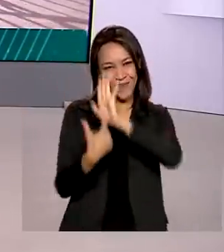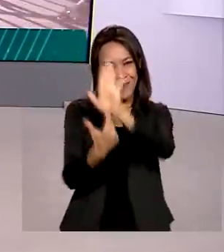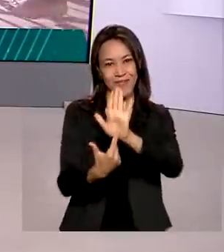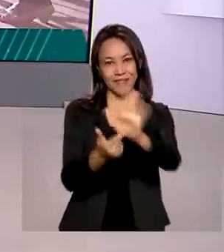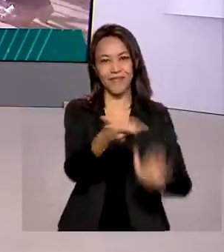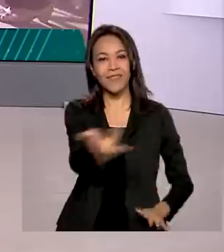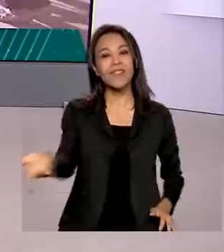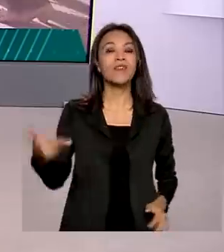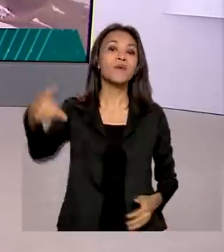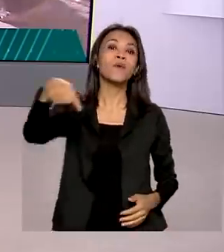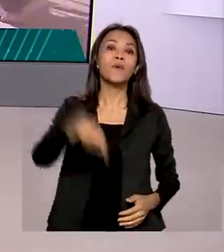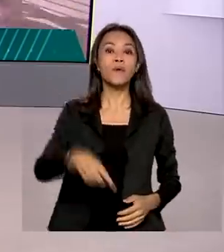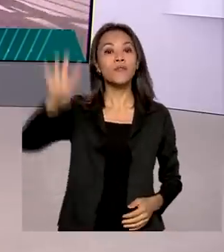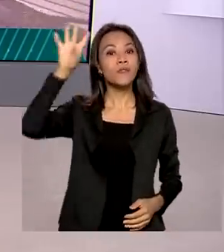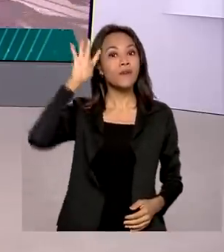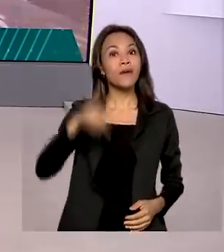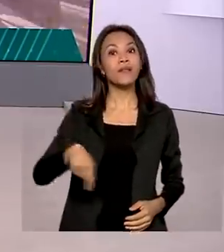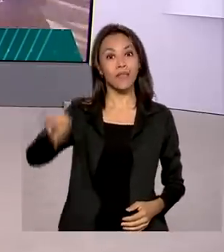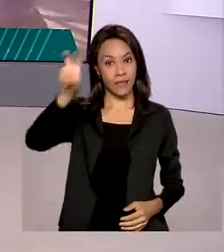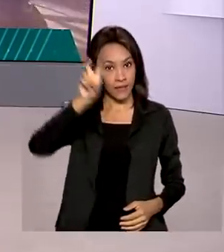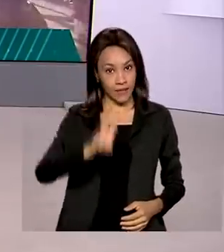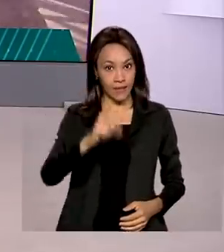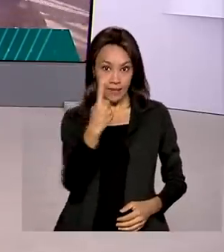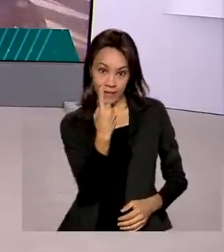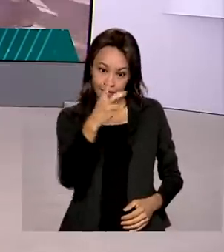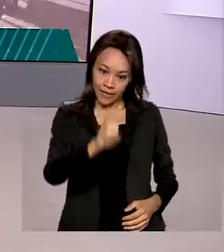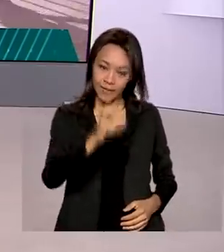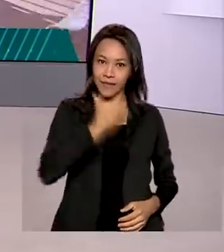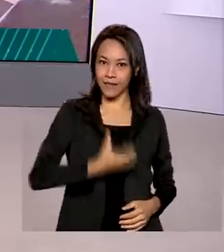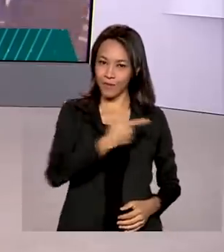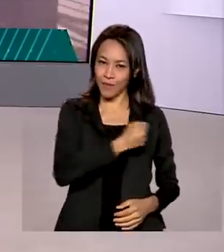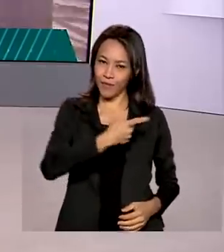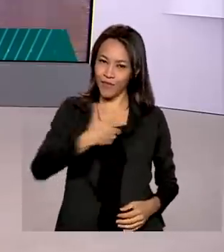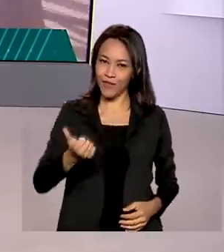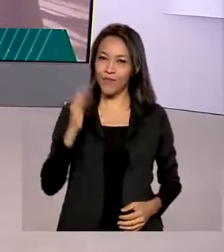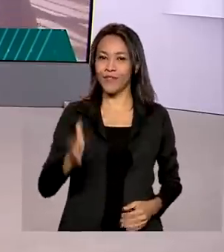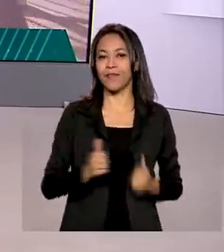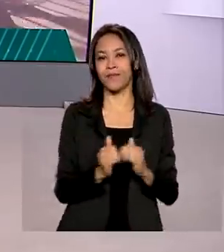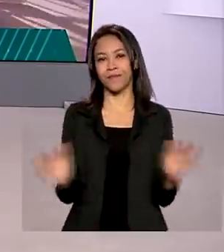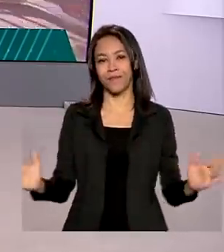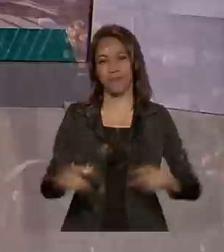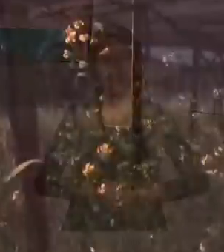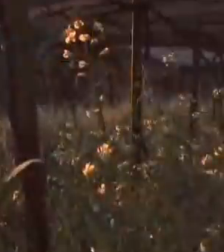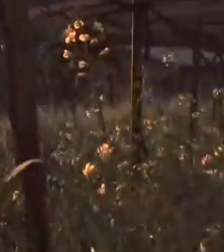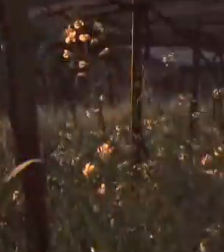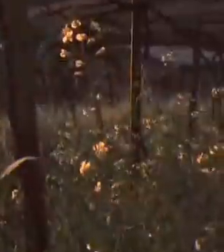edição desta quarta-feira, 15 de dezembro de 2021, já está no ar.